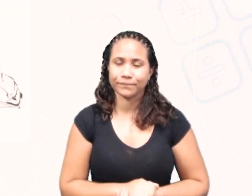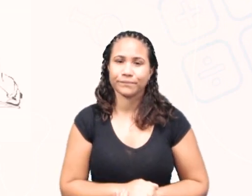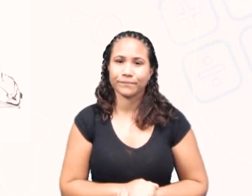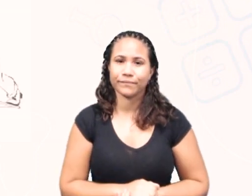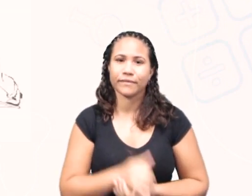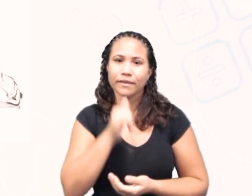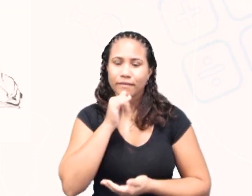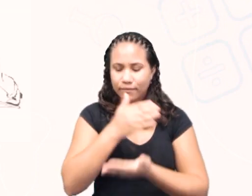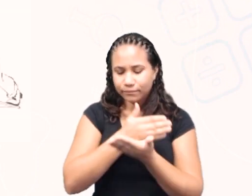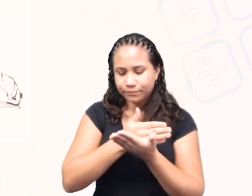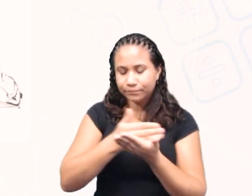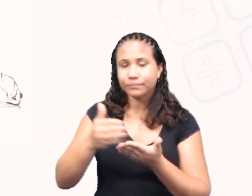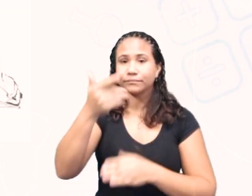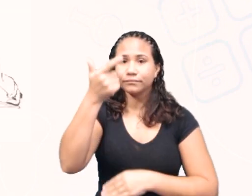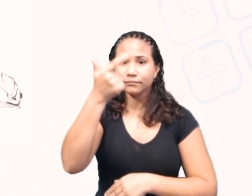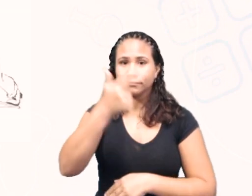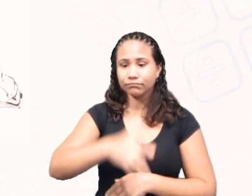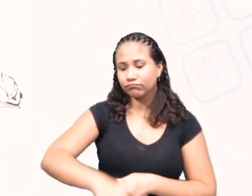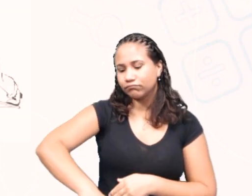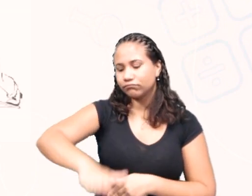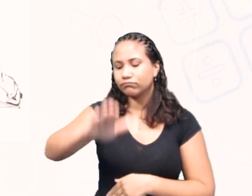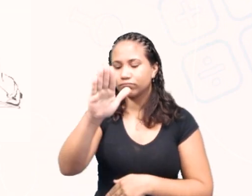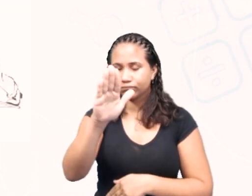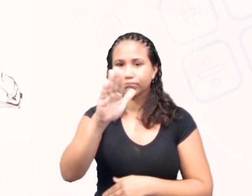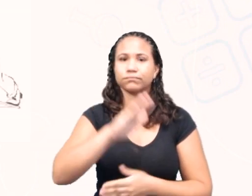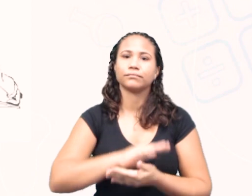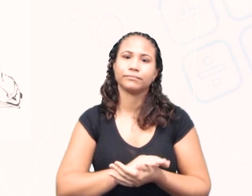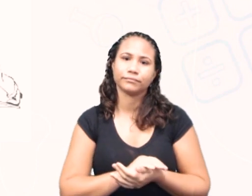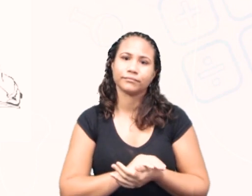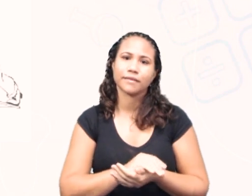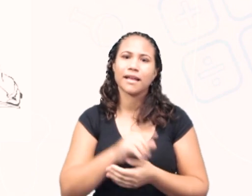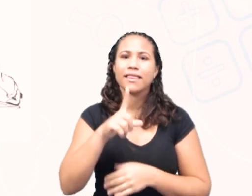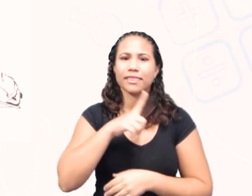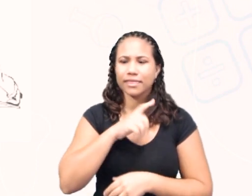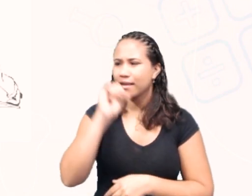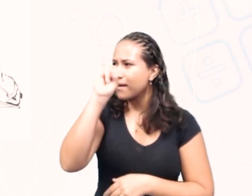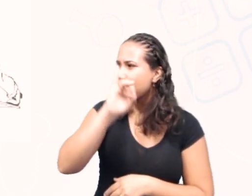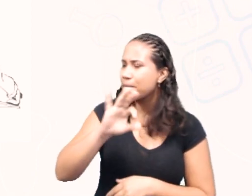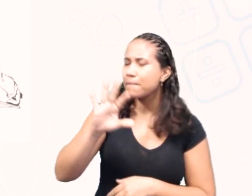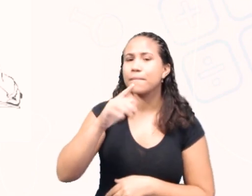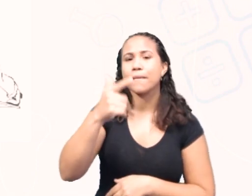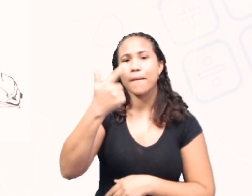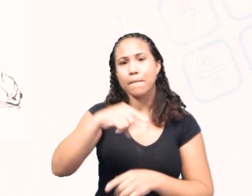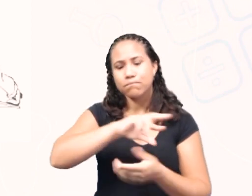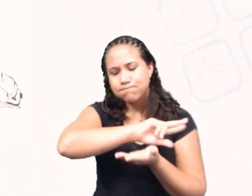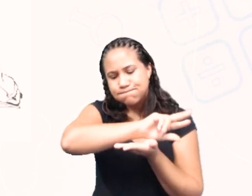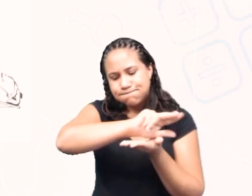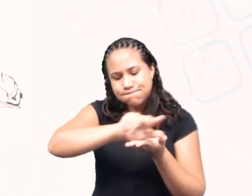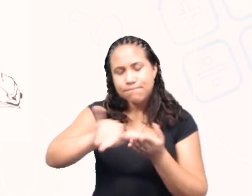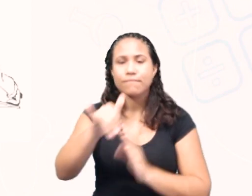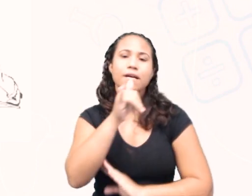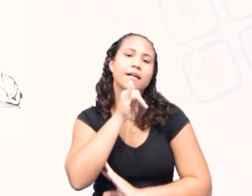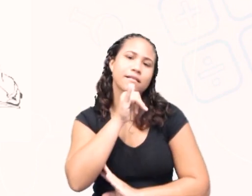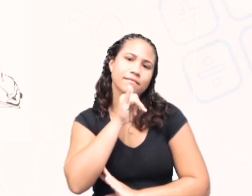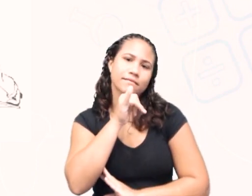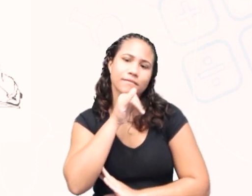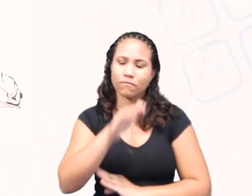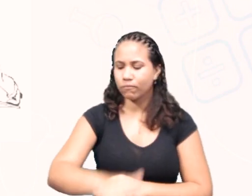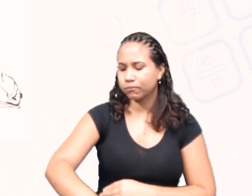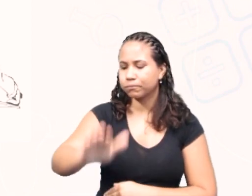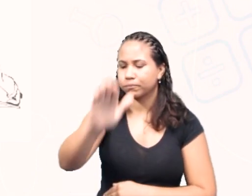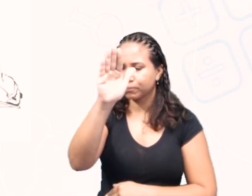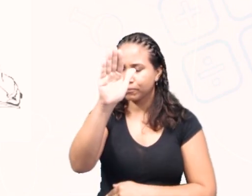Vamos começar novamente pelo plano inclinado. Aqui nós temos mais exemplos de plano inclinado.